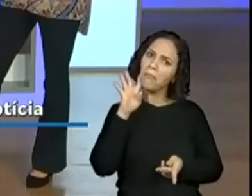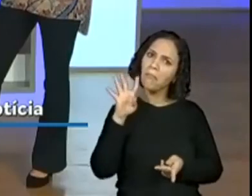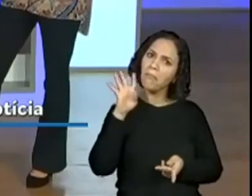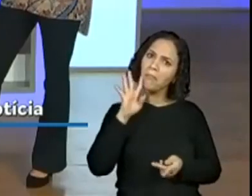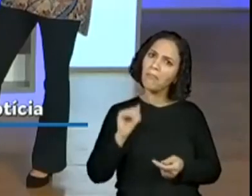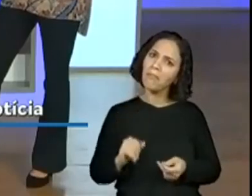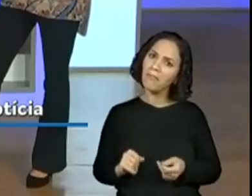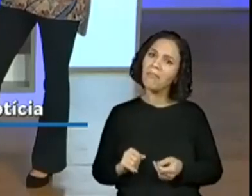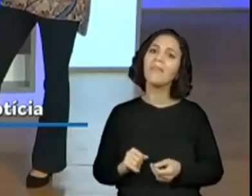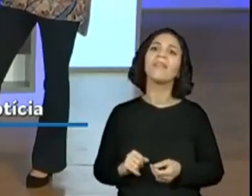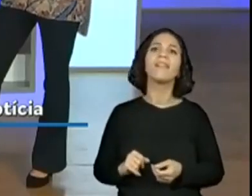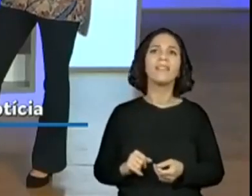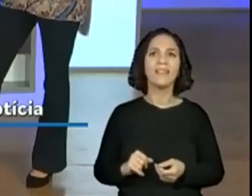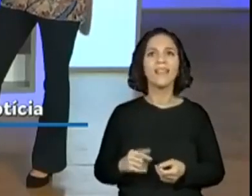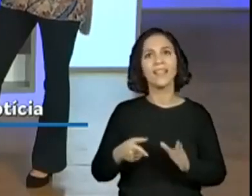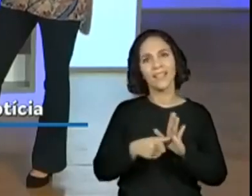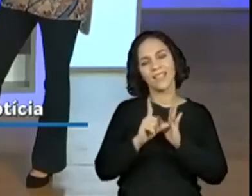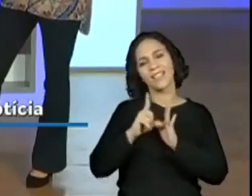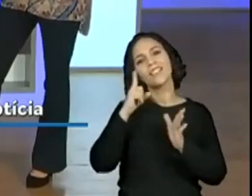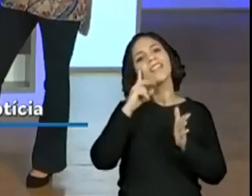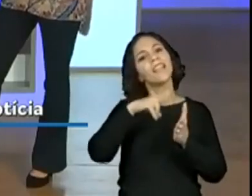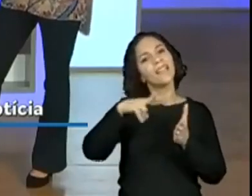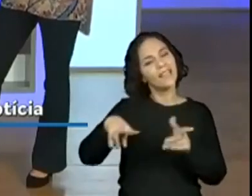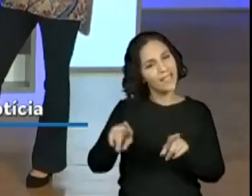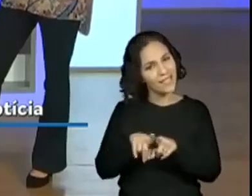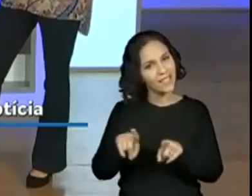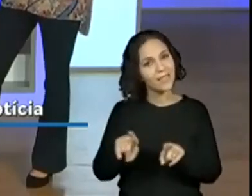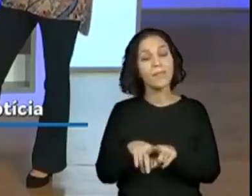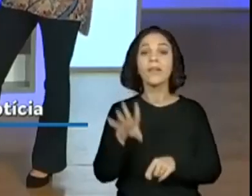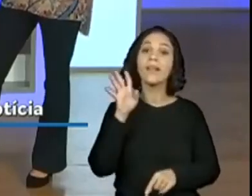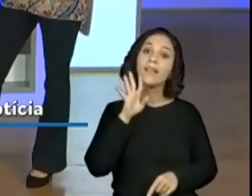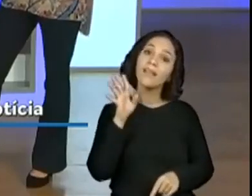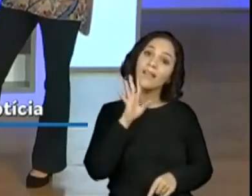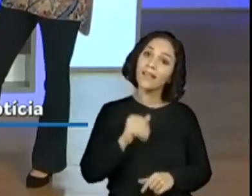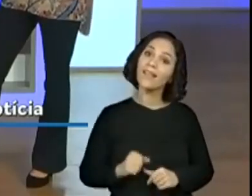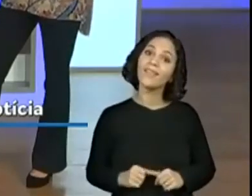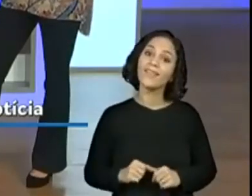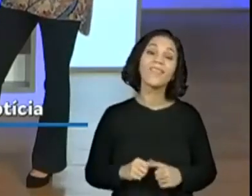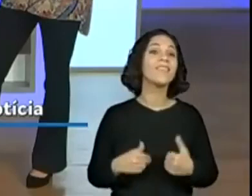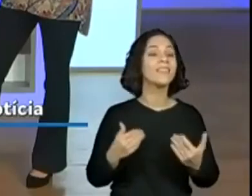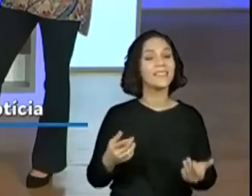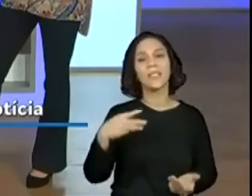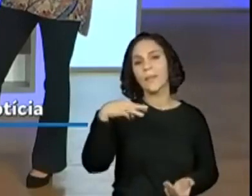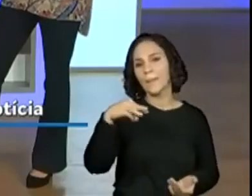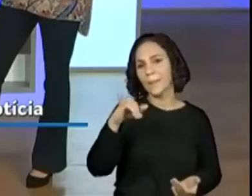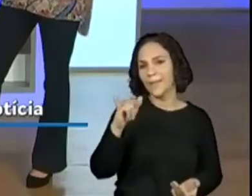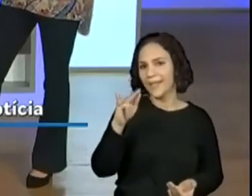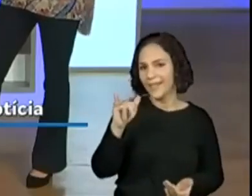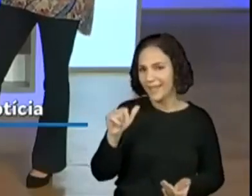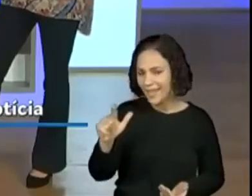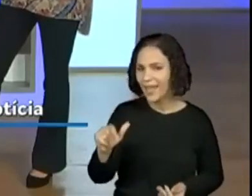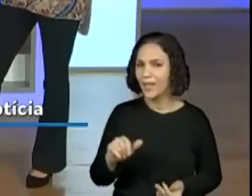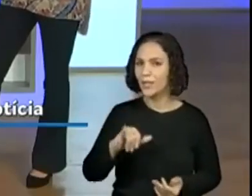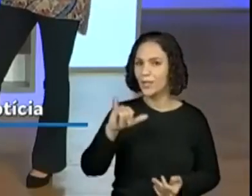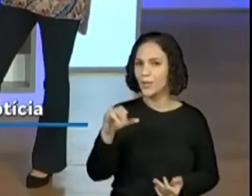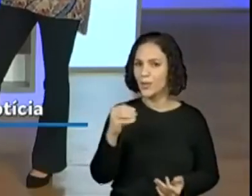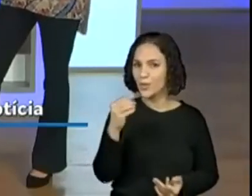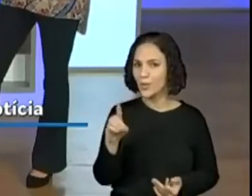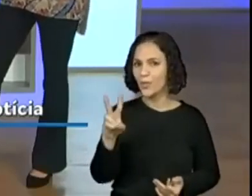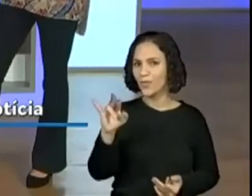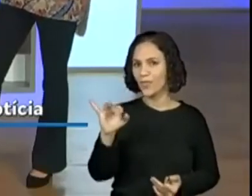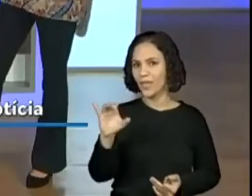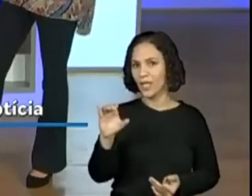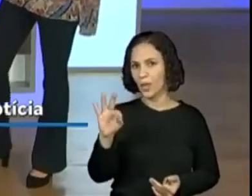Muito legal. A gente leu sobre isso antes da aula também, não foi? Isso, o Miguel também participando, o João Vitor, que legal saber que os alunos estão participando.